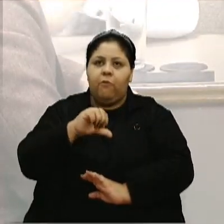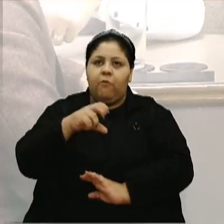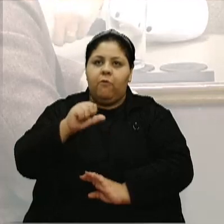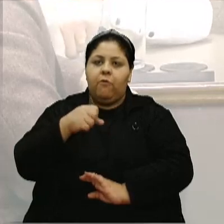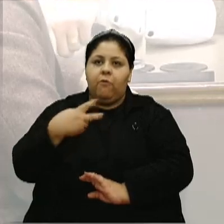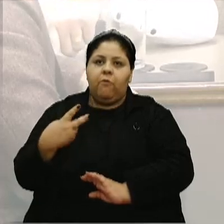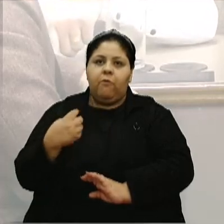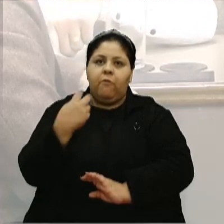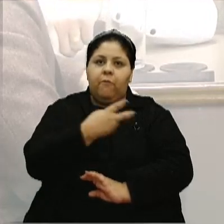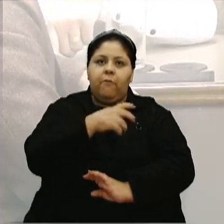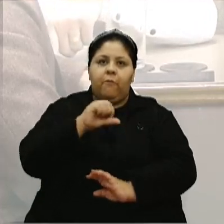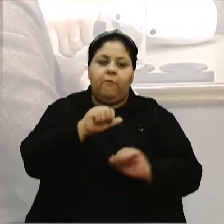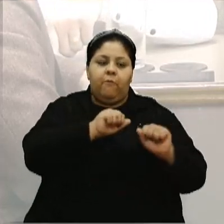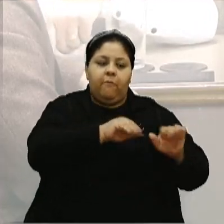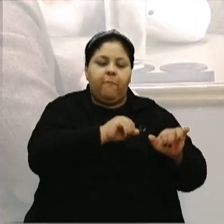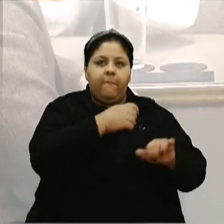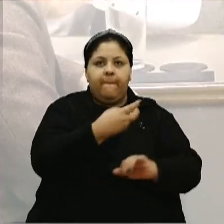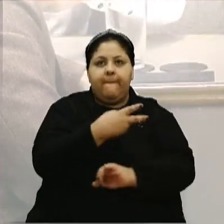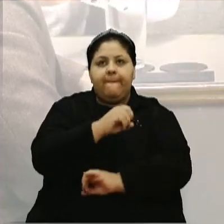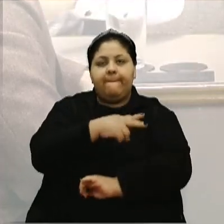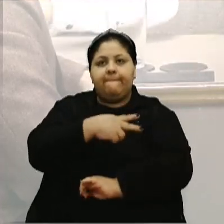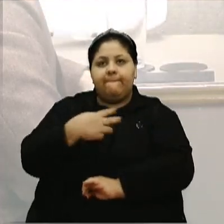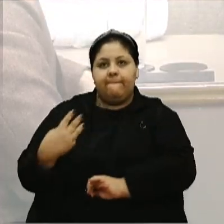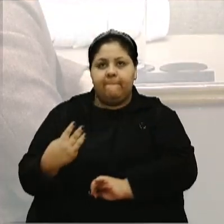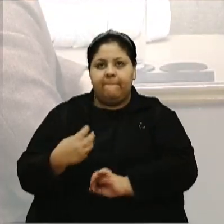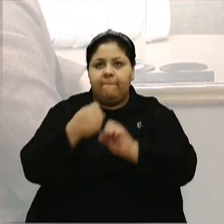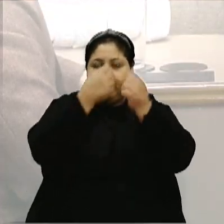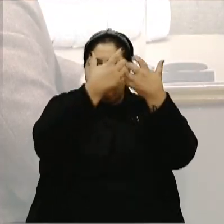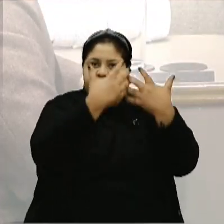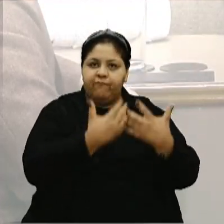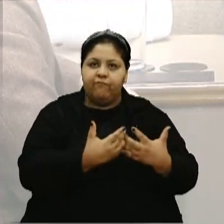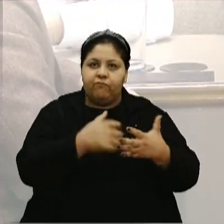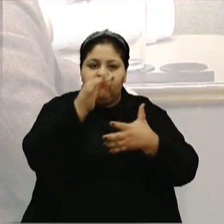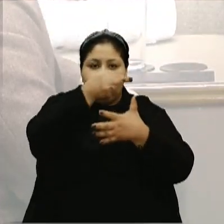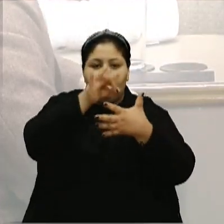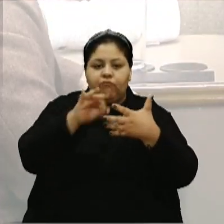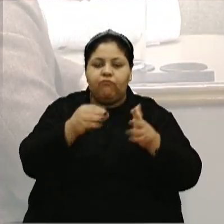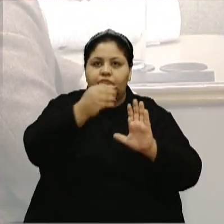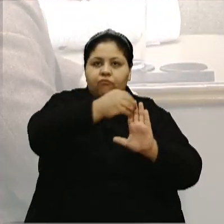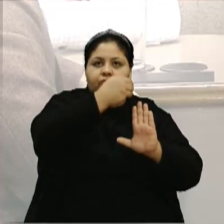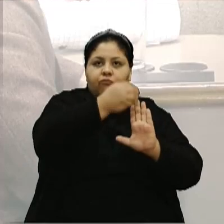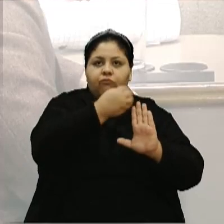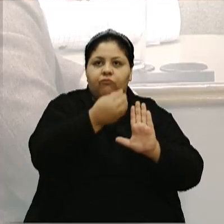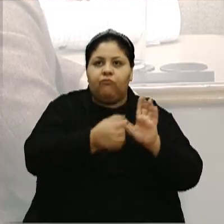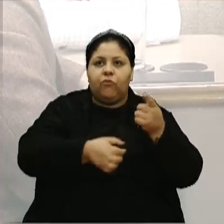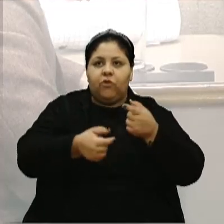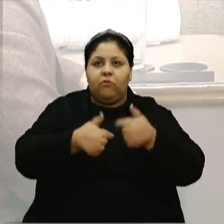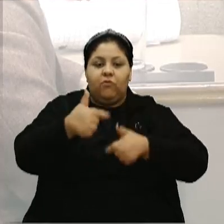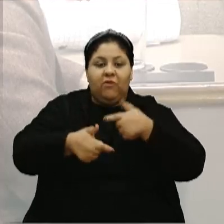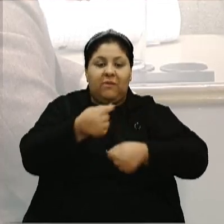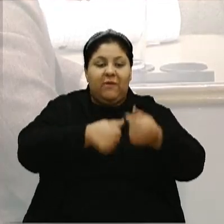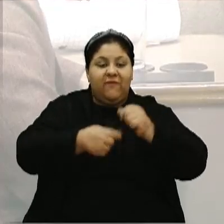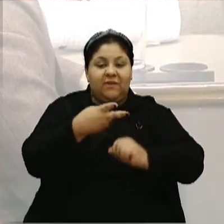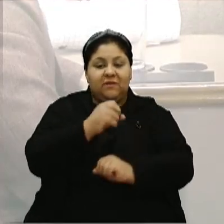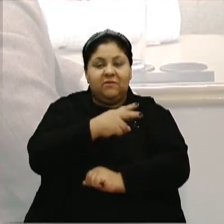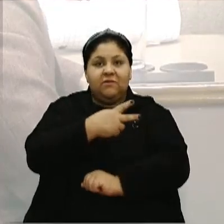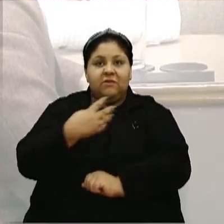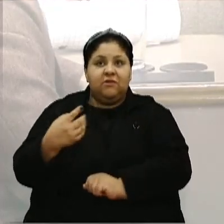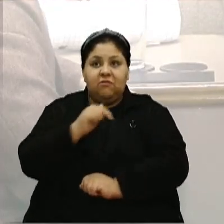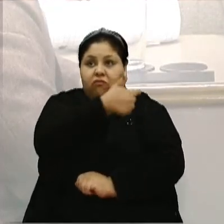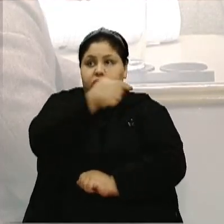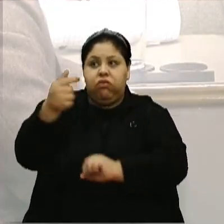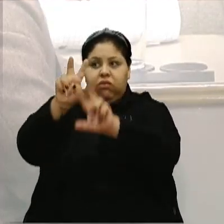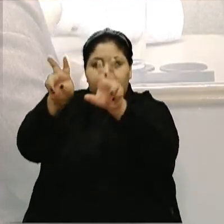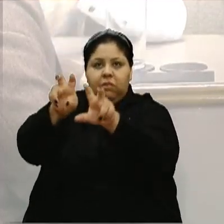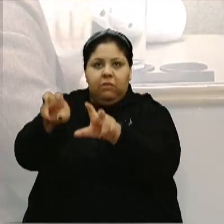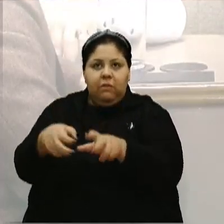de 29 de setembro de 2023, que dispõe sobre as diretrizes orçamentárias para o exercício financeiro de 2024 e da outras